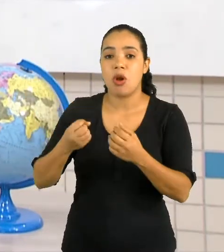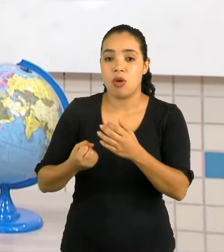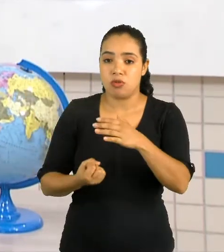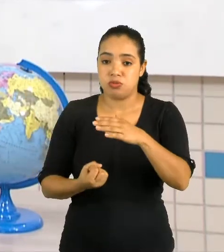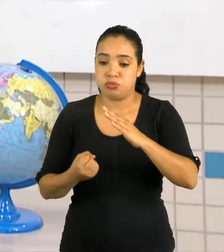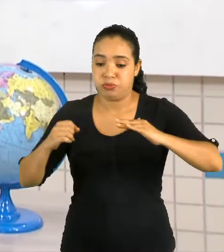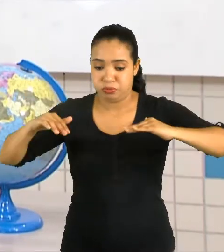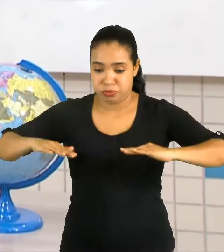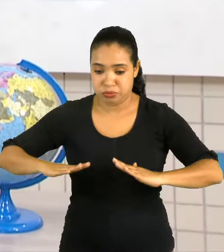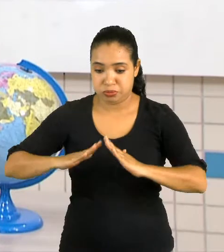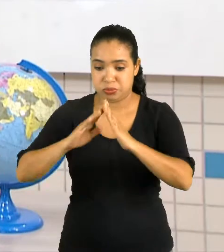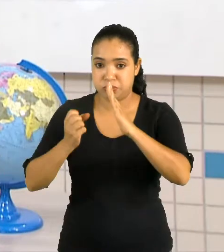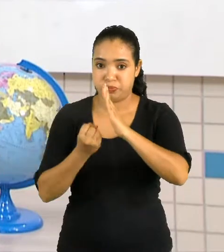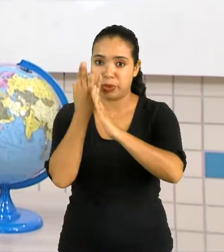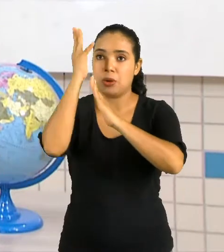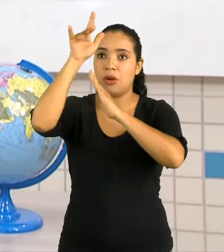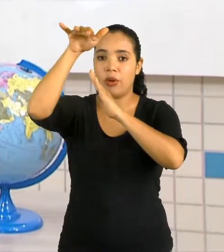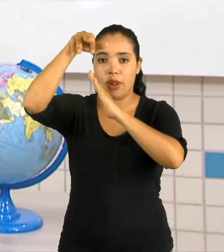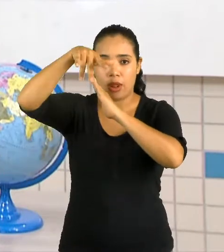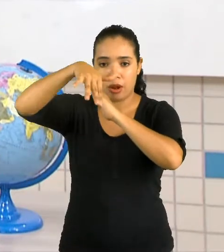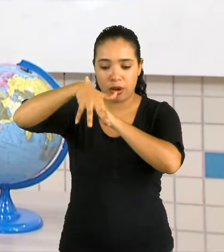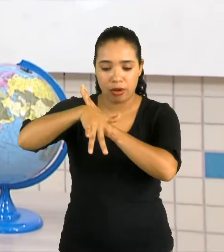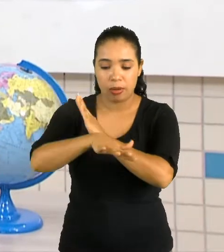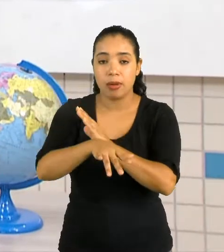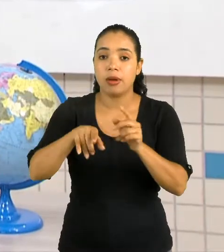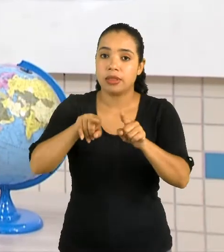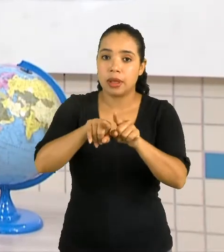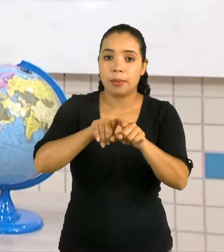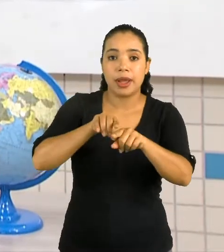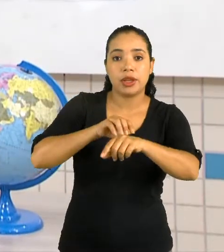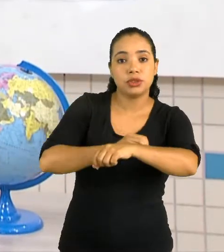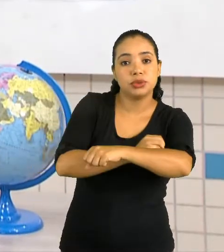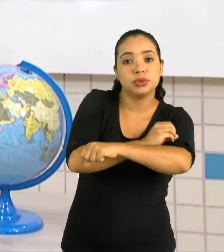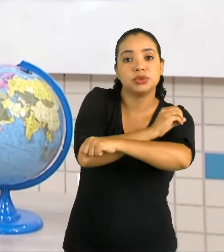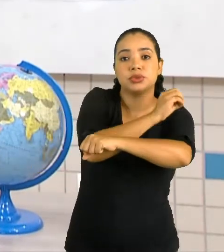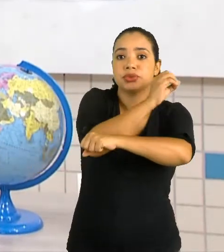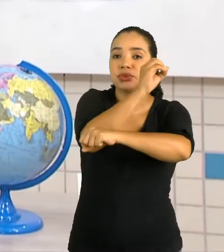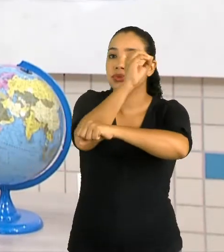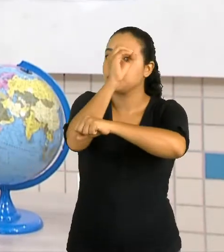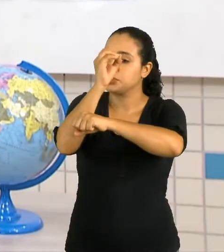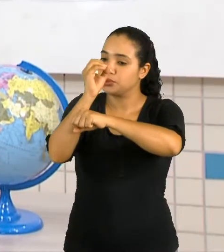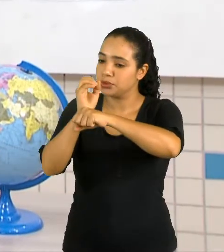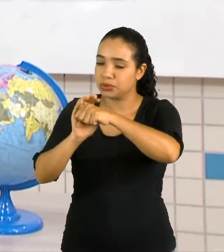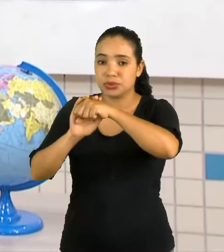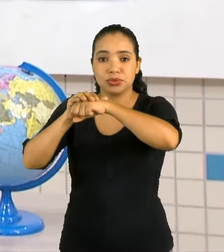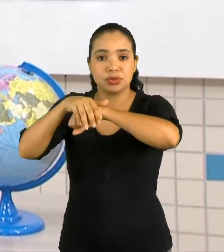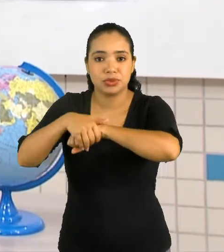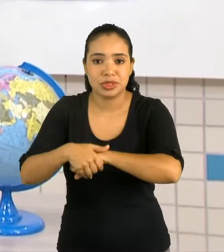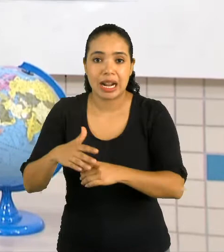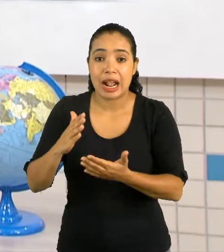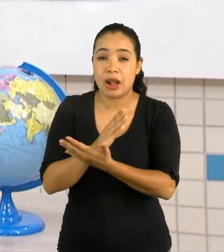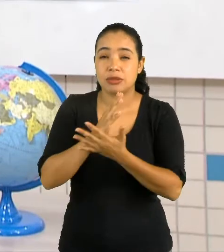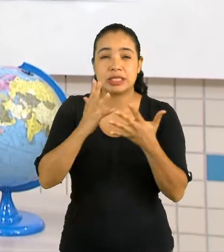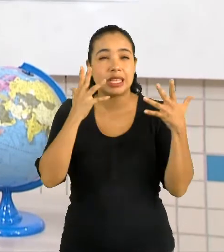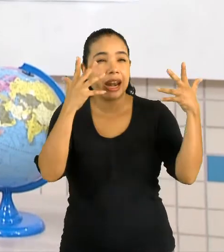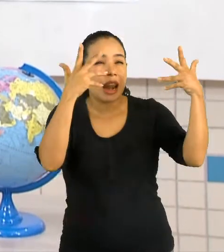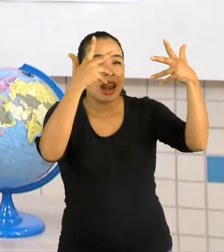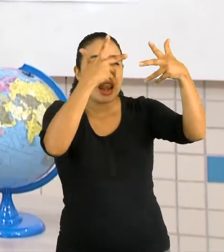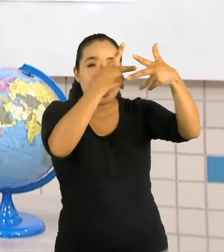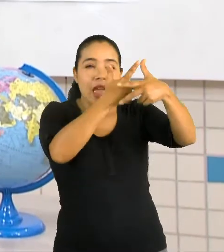dentre vários outros fenômenos naturais. Alguns belíssimos e outros